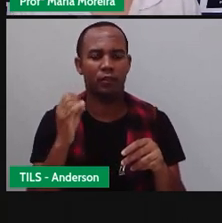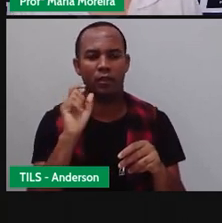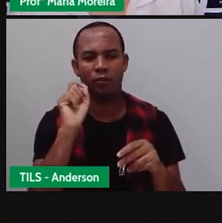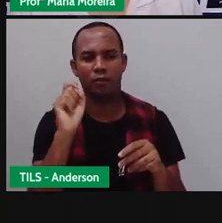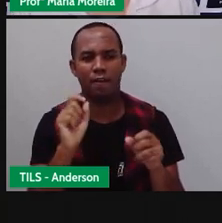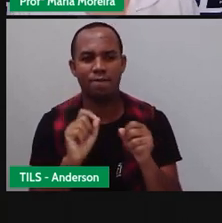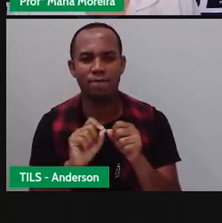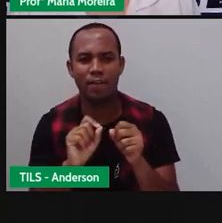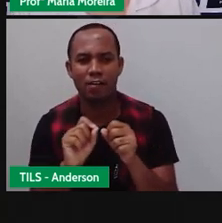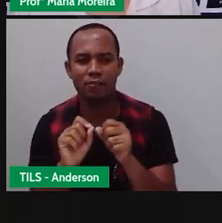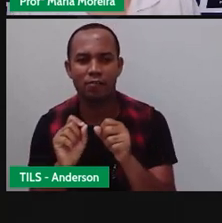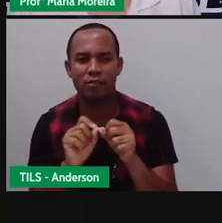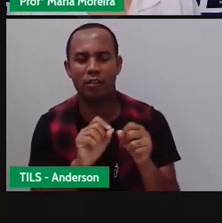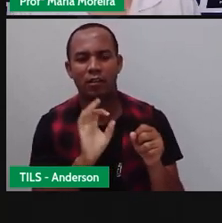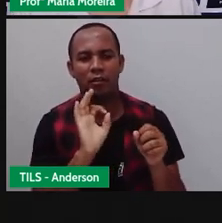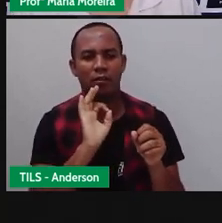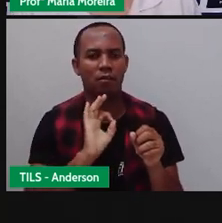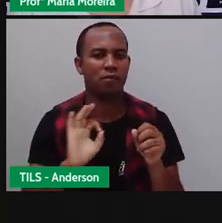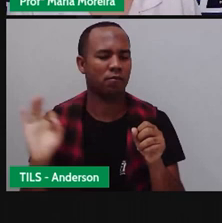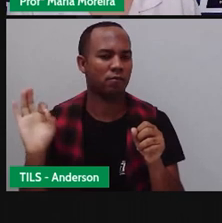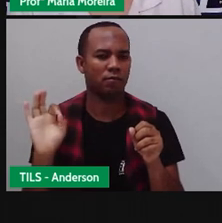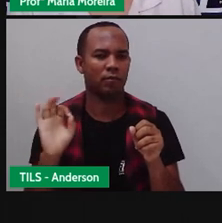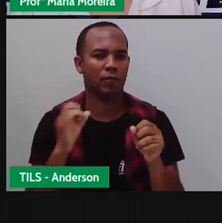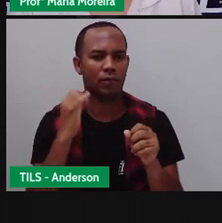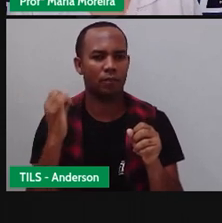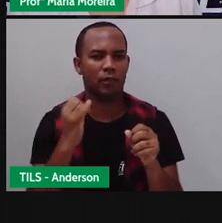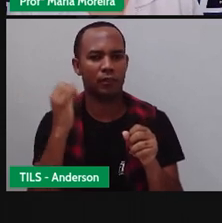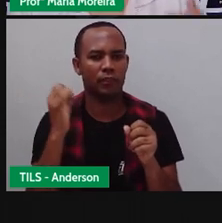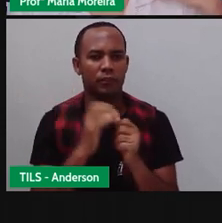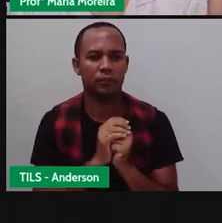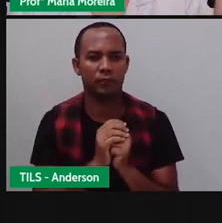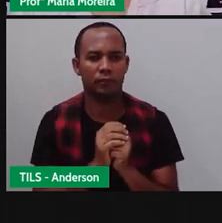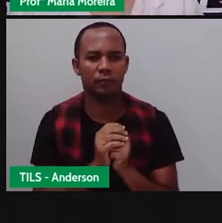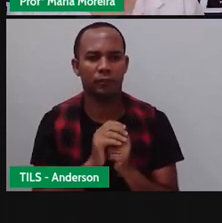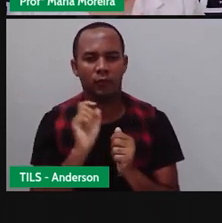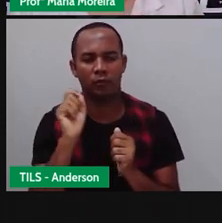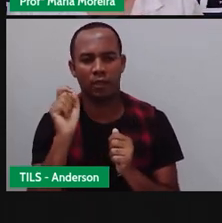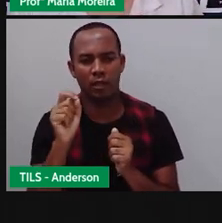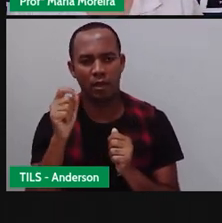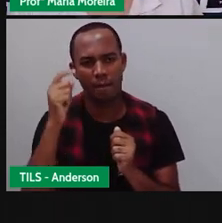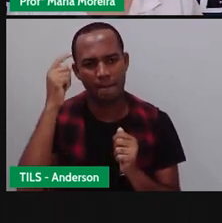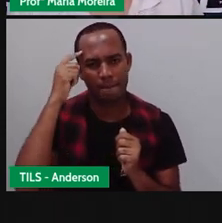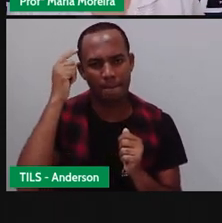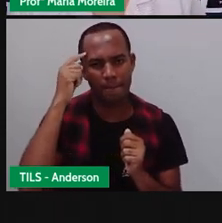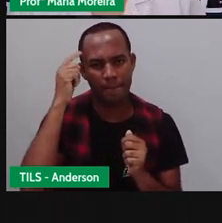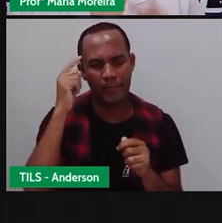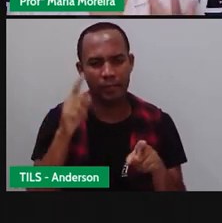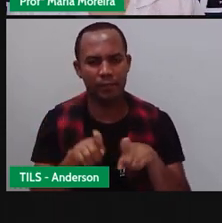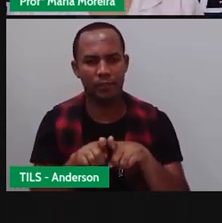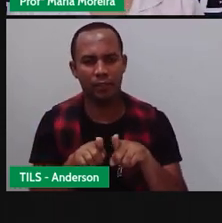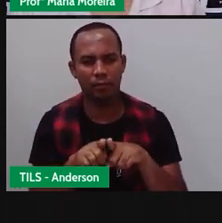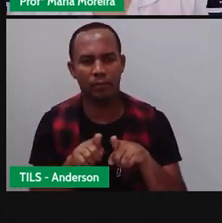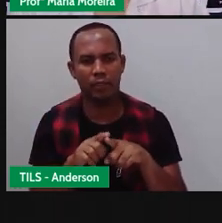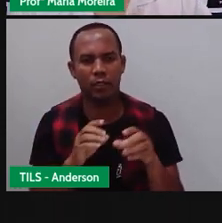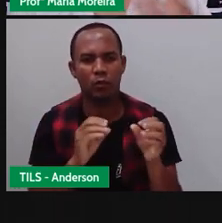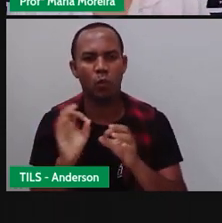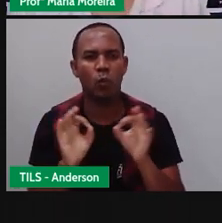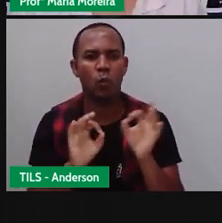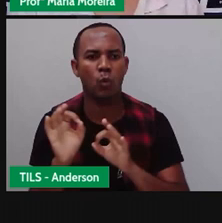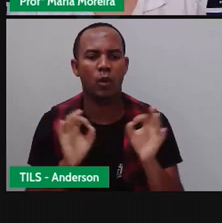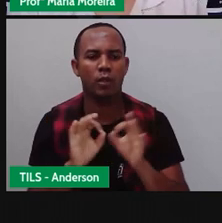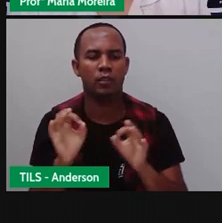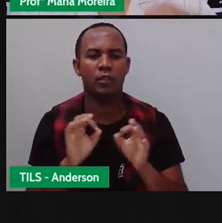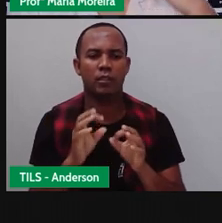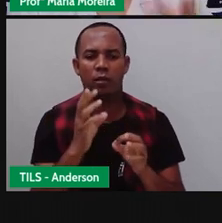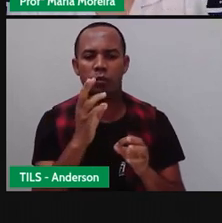Fazer. Tentem fazer essas atividades que a Pró deixou aí, né? Exercitar mentalmente aí, né? Fazer o cálculo mental, fazer